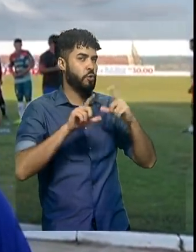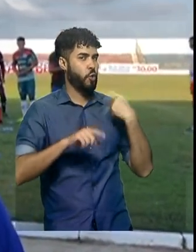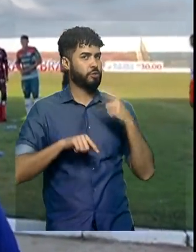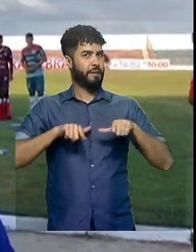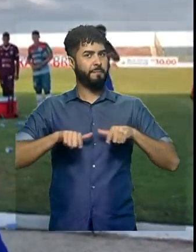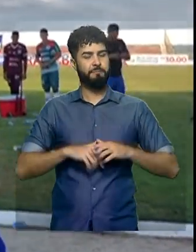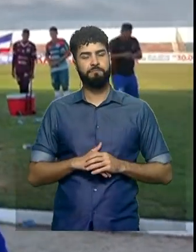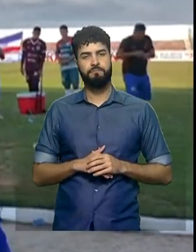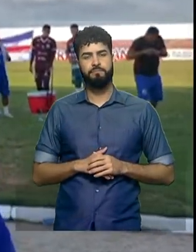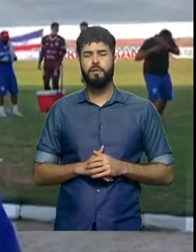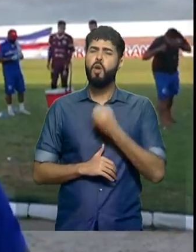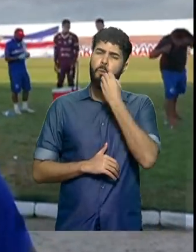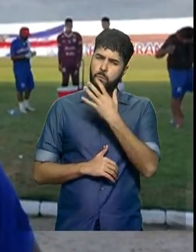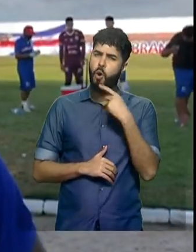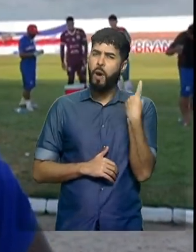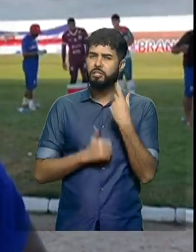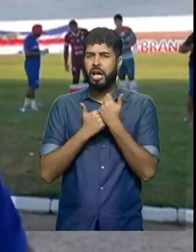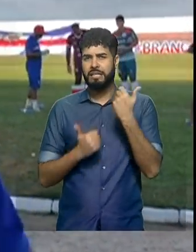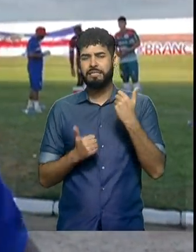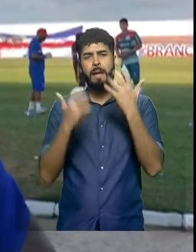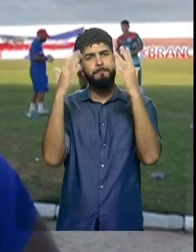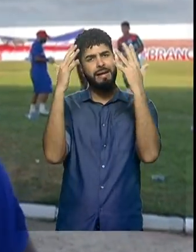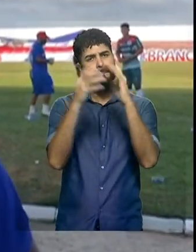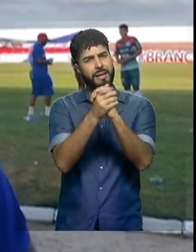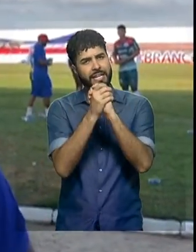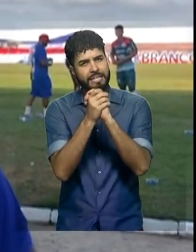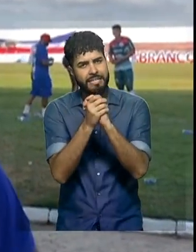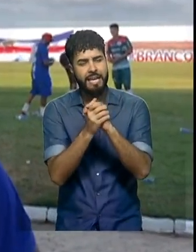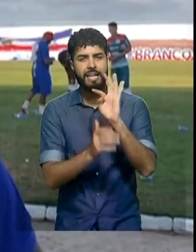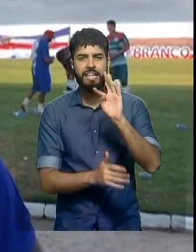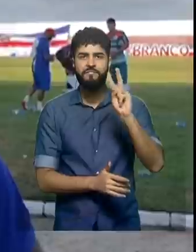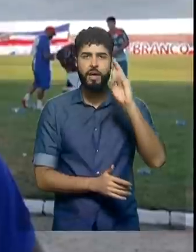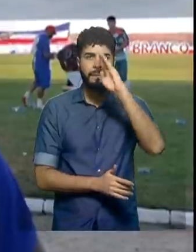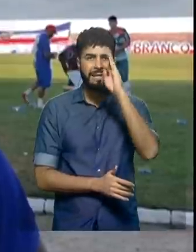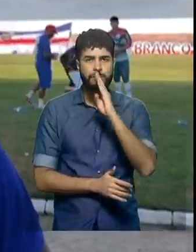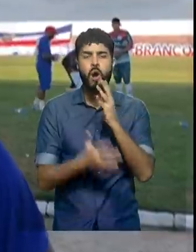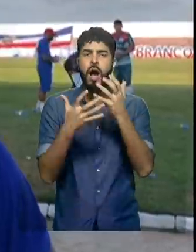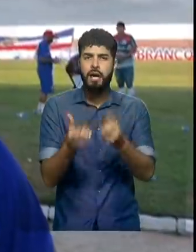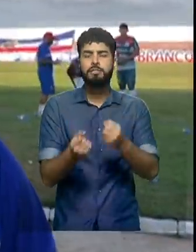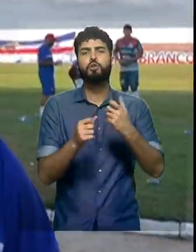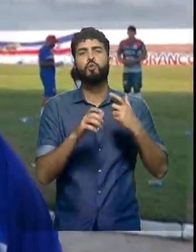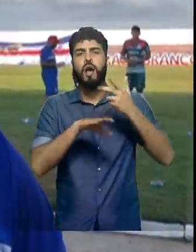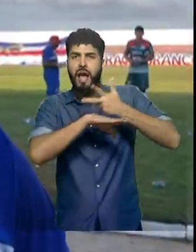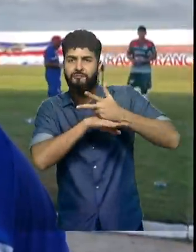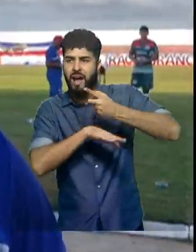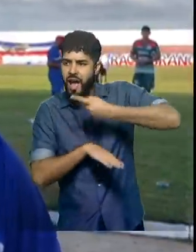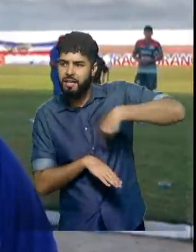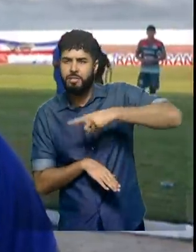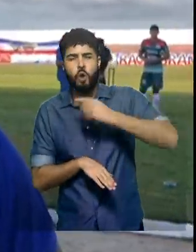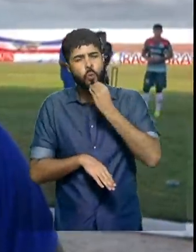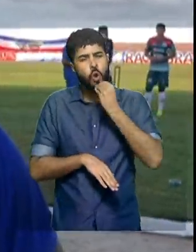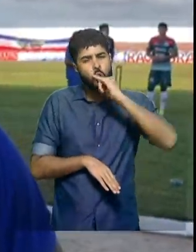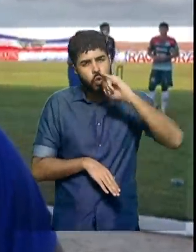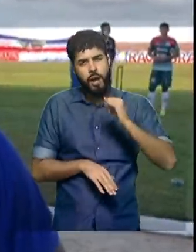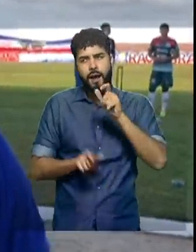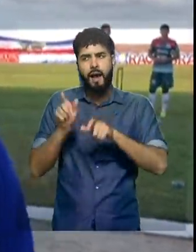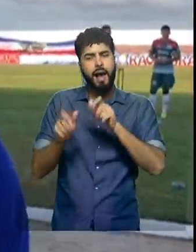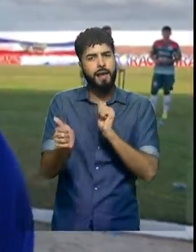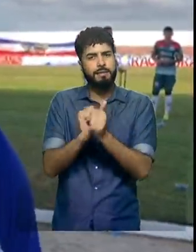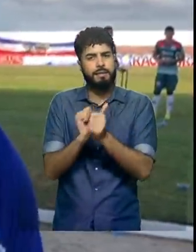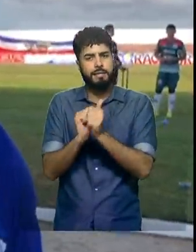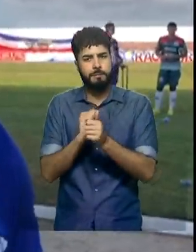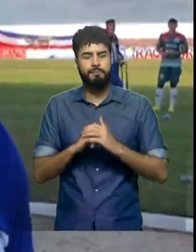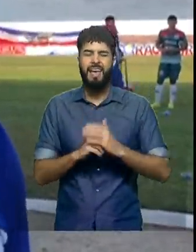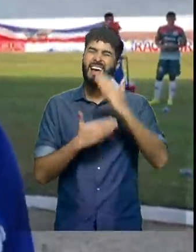A gente parabeniza a TV Brasil, né? Por essa iniciativa que pegou agora os atletas. Aquilo que eu falo, é a oportunidade deles. Eu, graças a Deus,